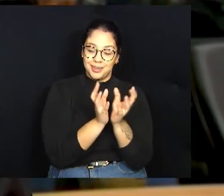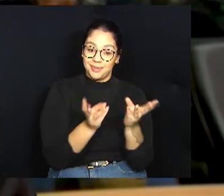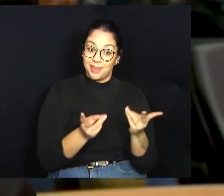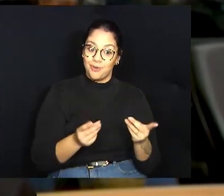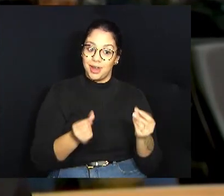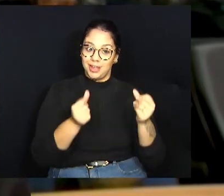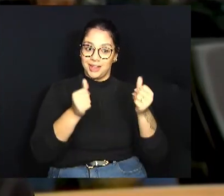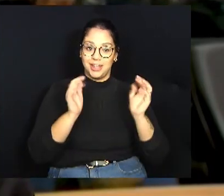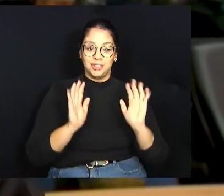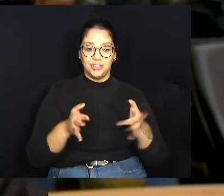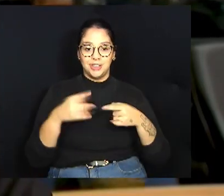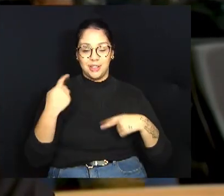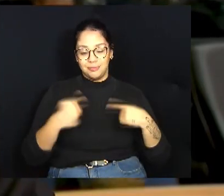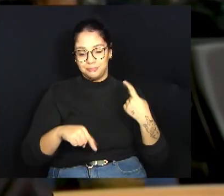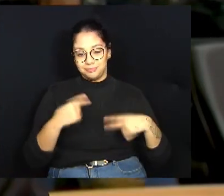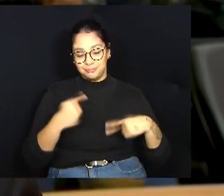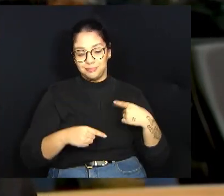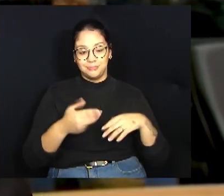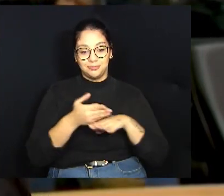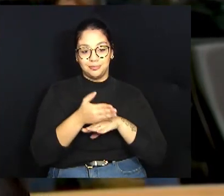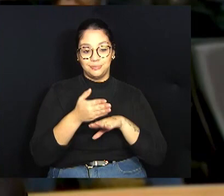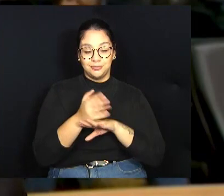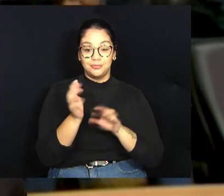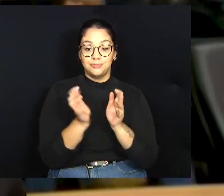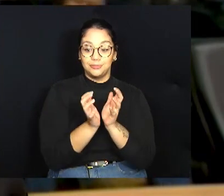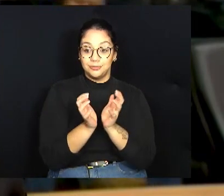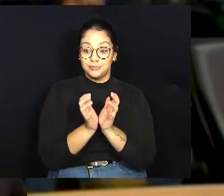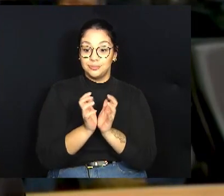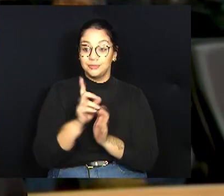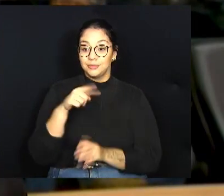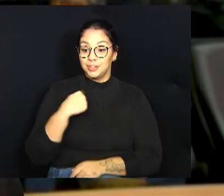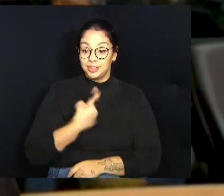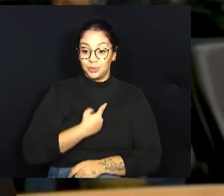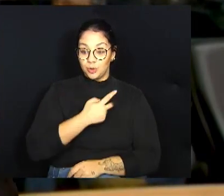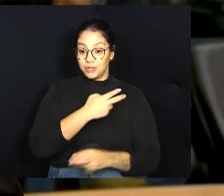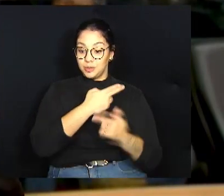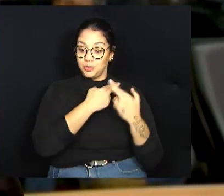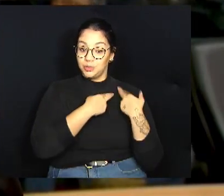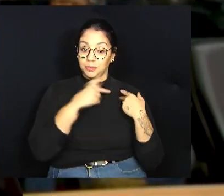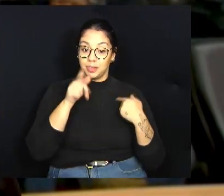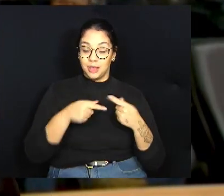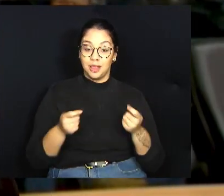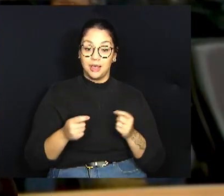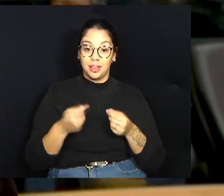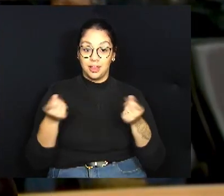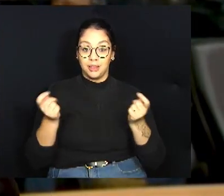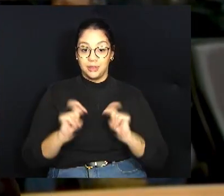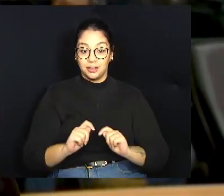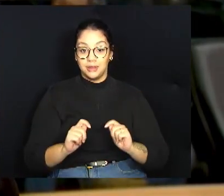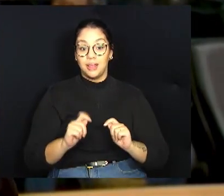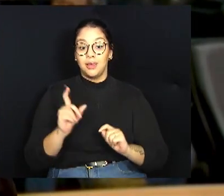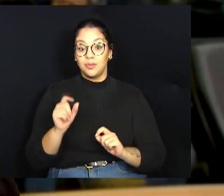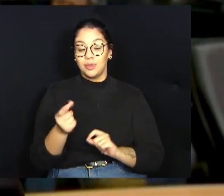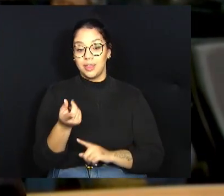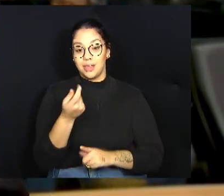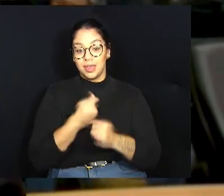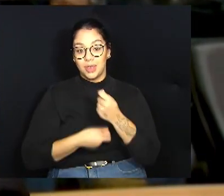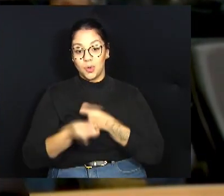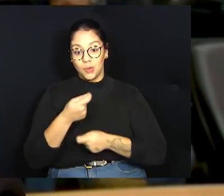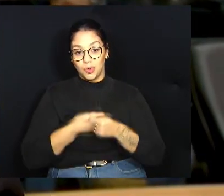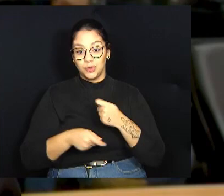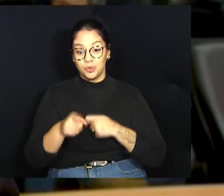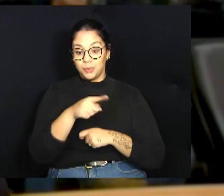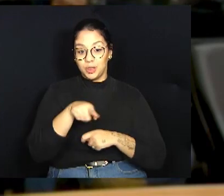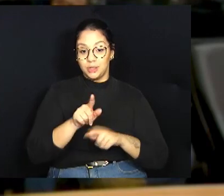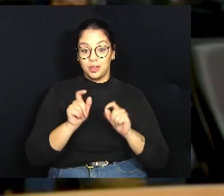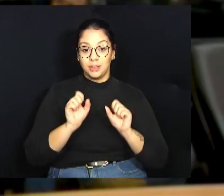debatendo o que compõe o comitê, e da nossa parte, é dar as condições de recursos para que eles possam